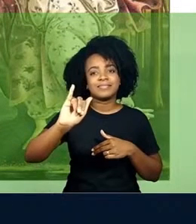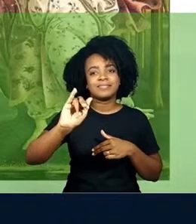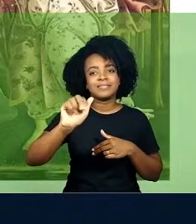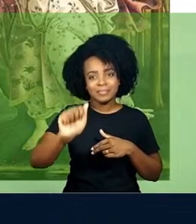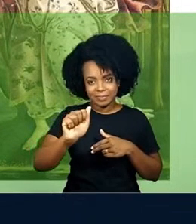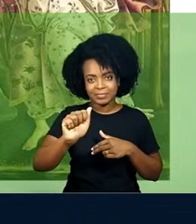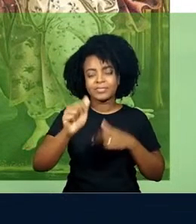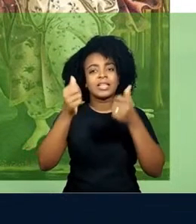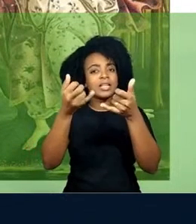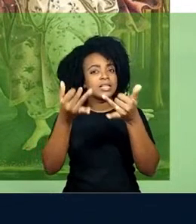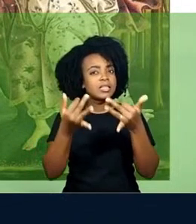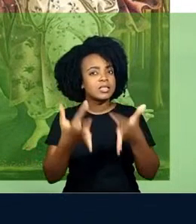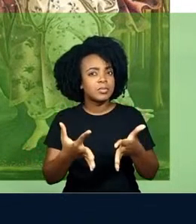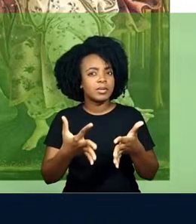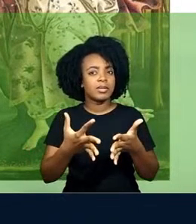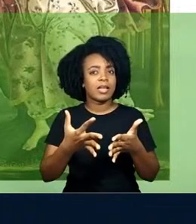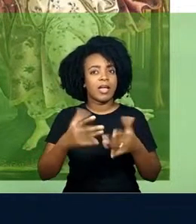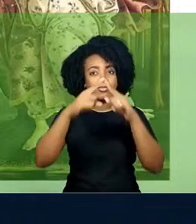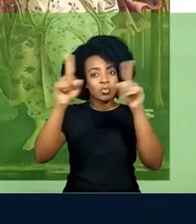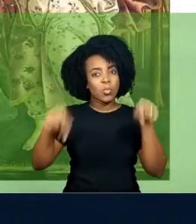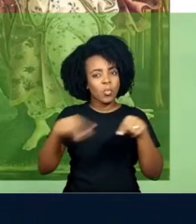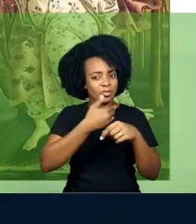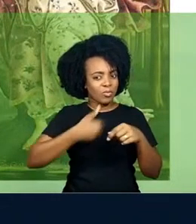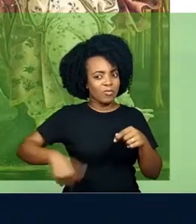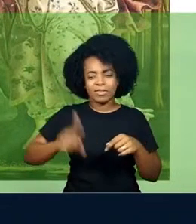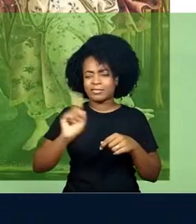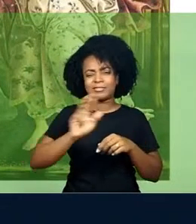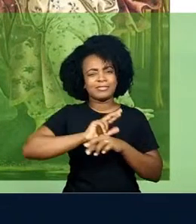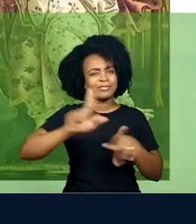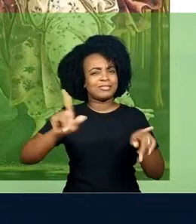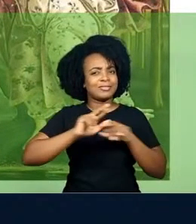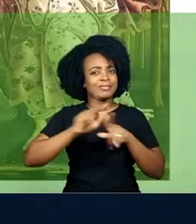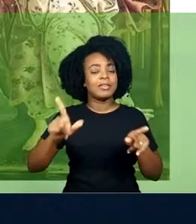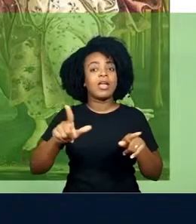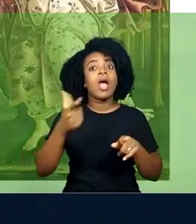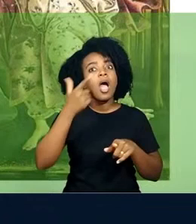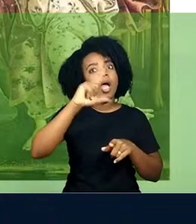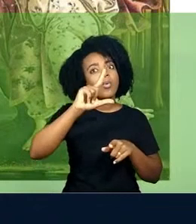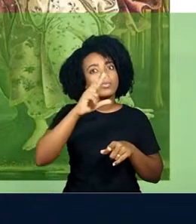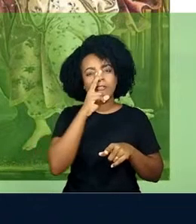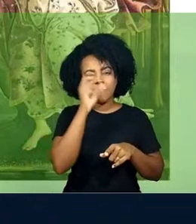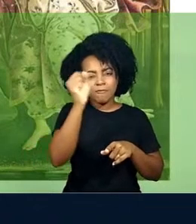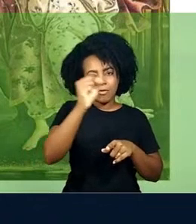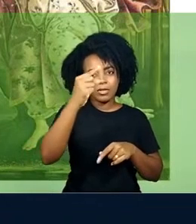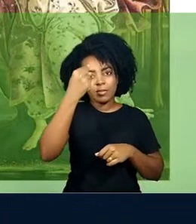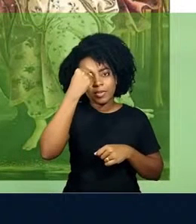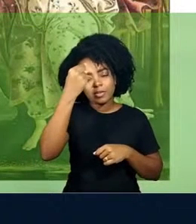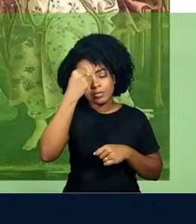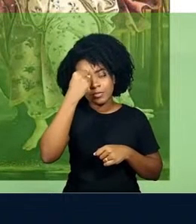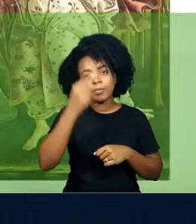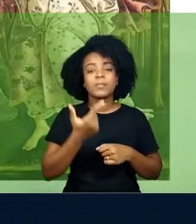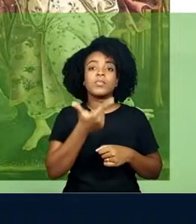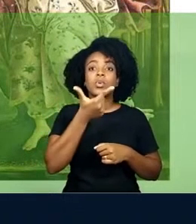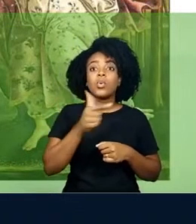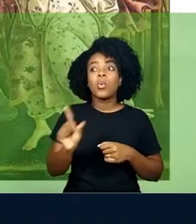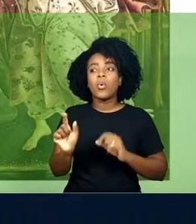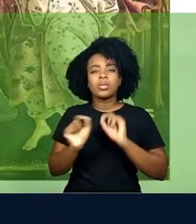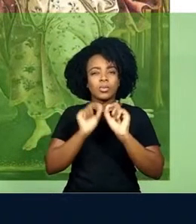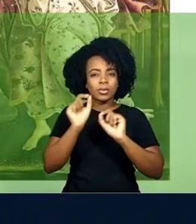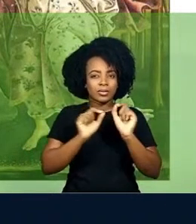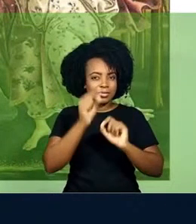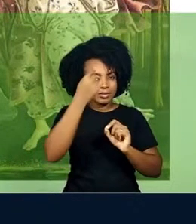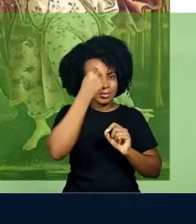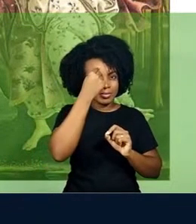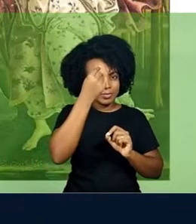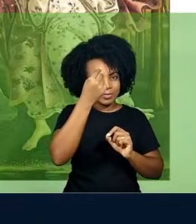estabelece essa relação do pensamento. Uma outra trama do pensar que